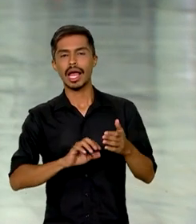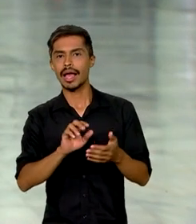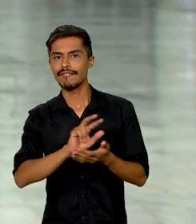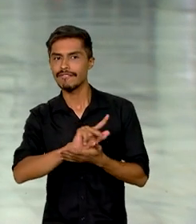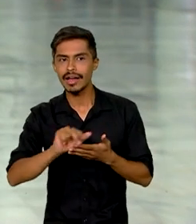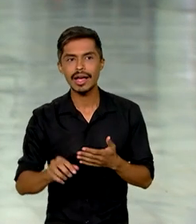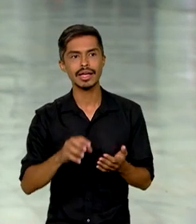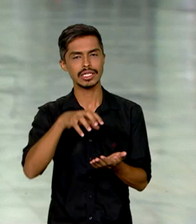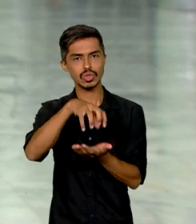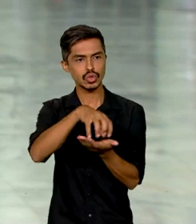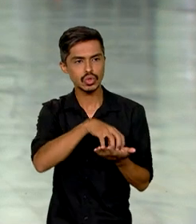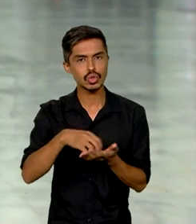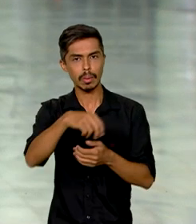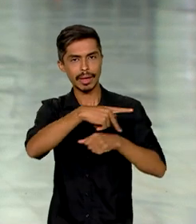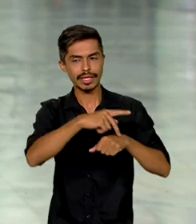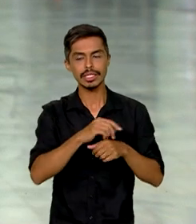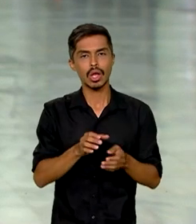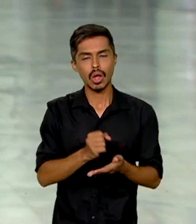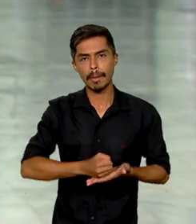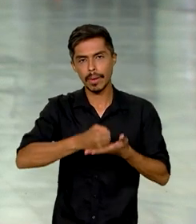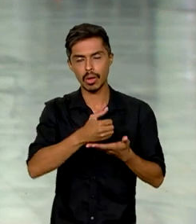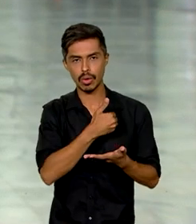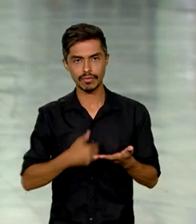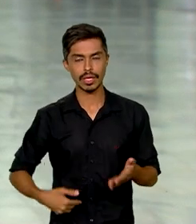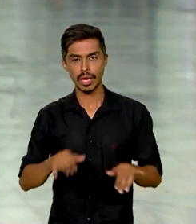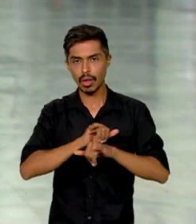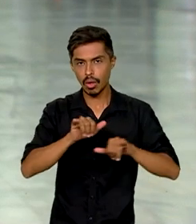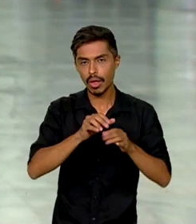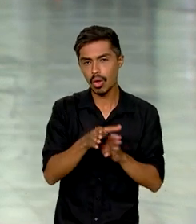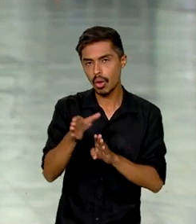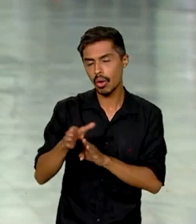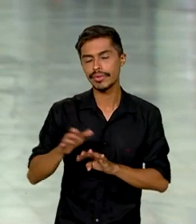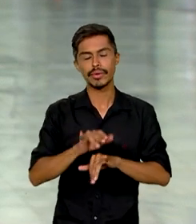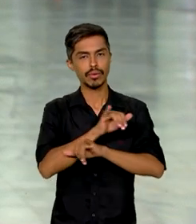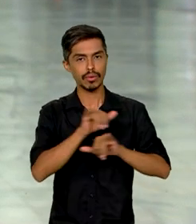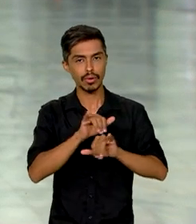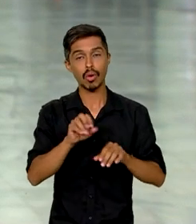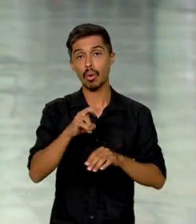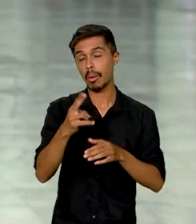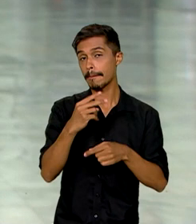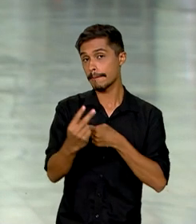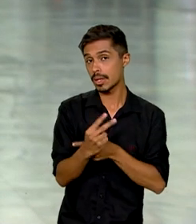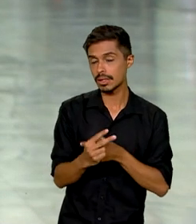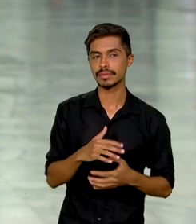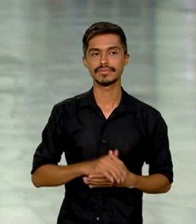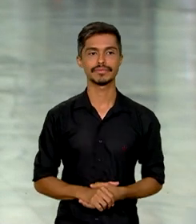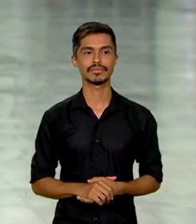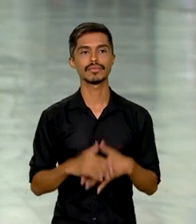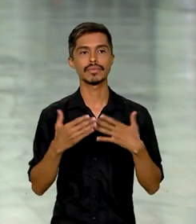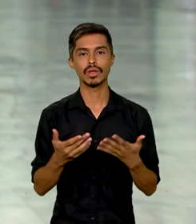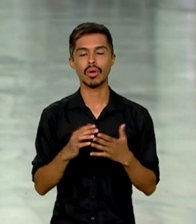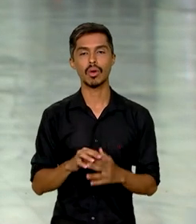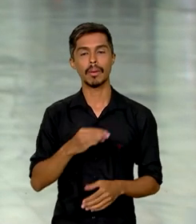os países para auxiliar os governos a orientar a população com alertas ou proteção. O ministro da